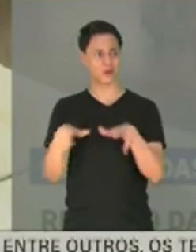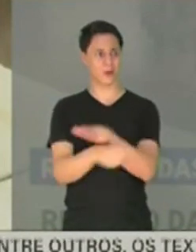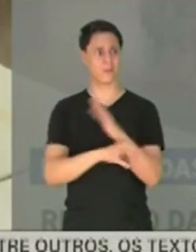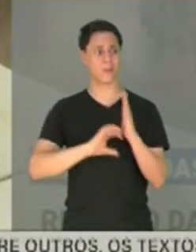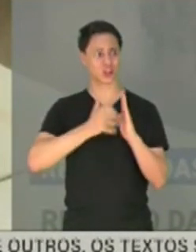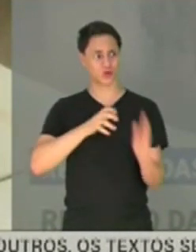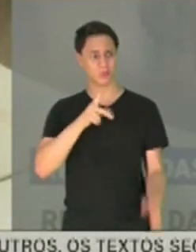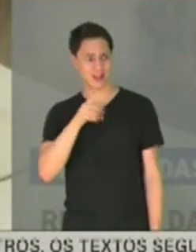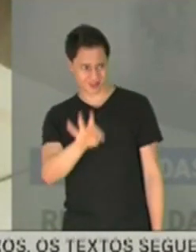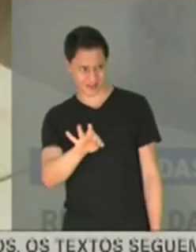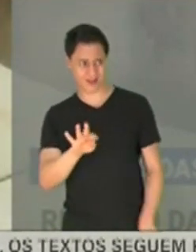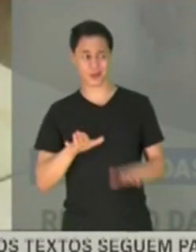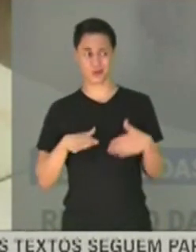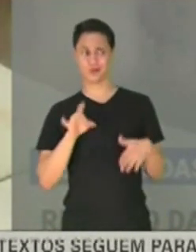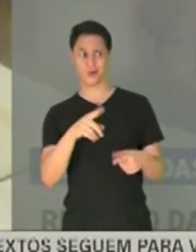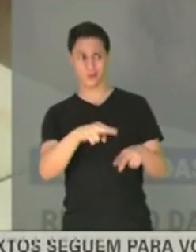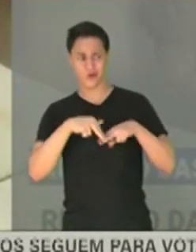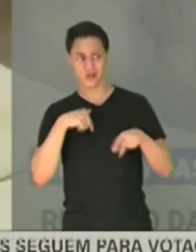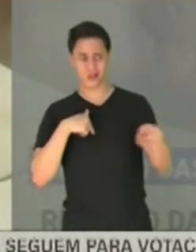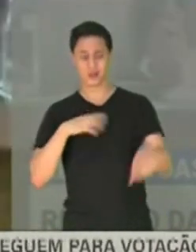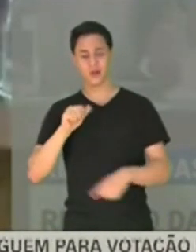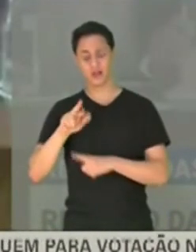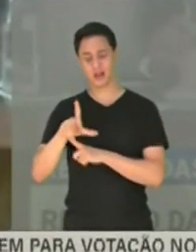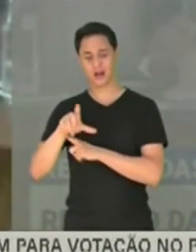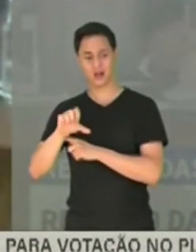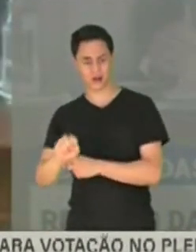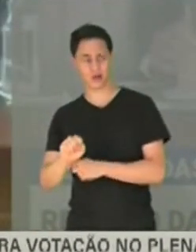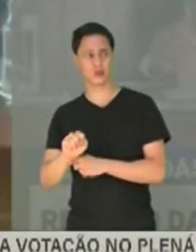seletiva só por causa disso. Porque Carlos Gabbas foi ministro de Dilma.